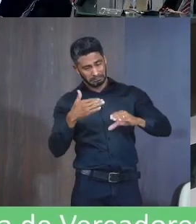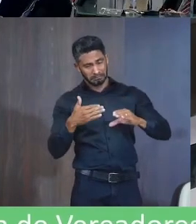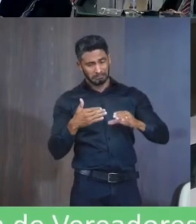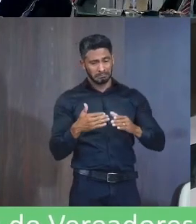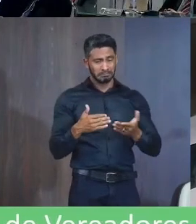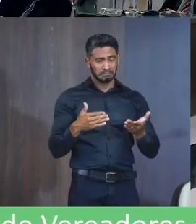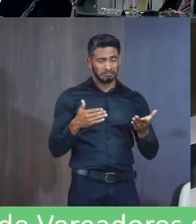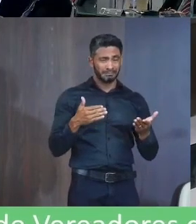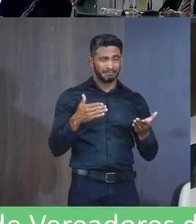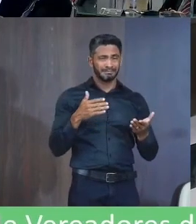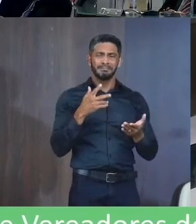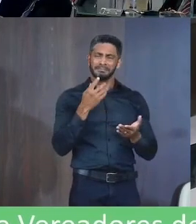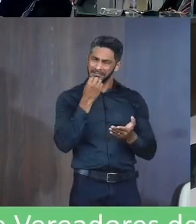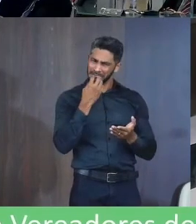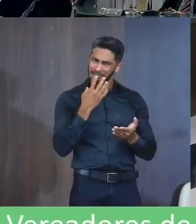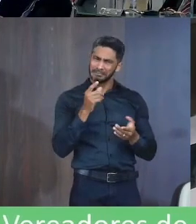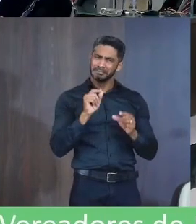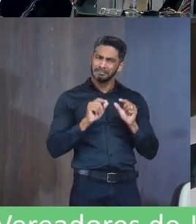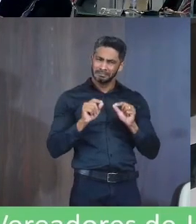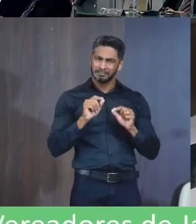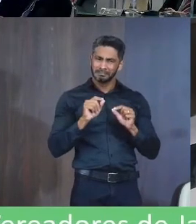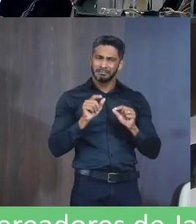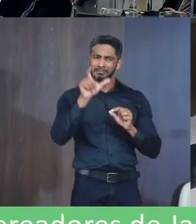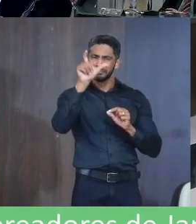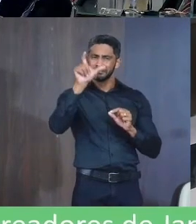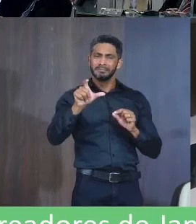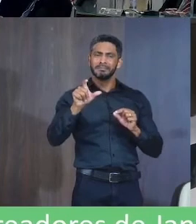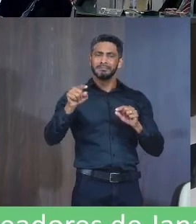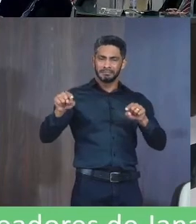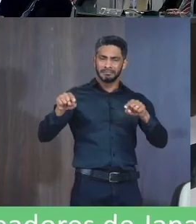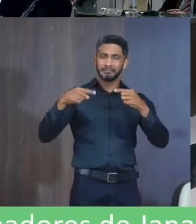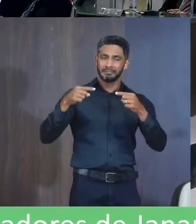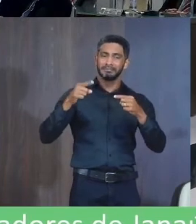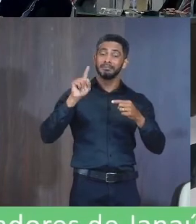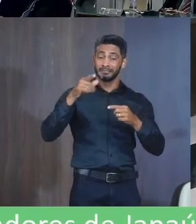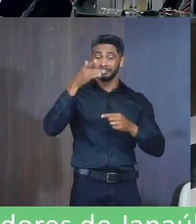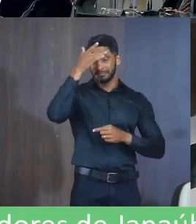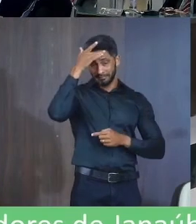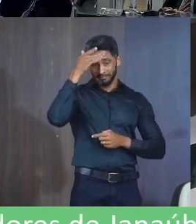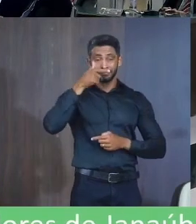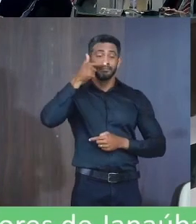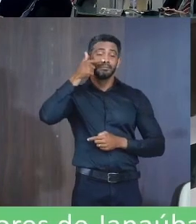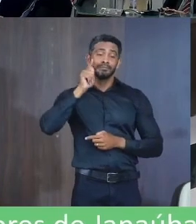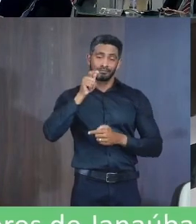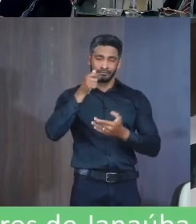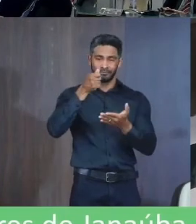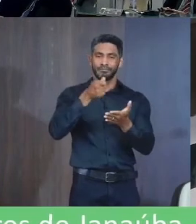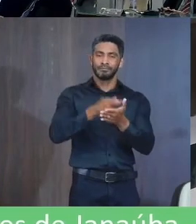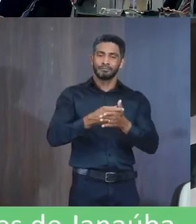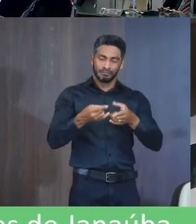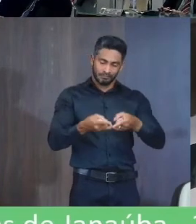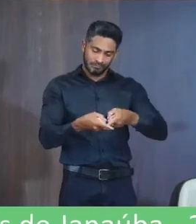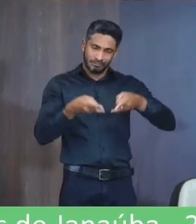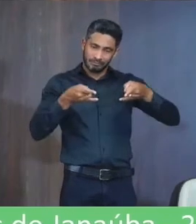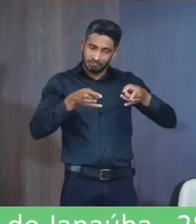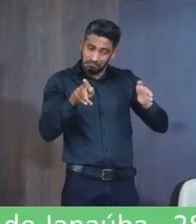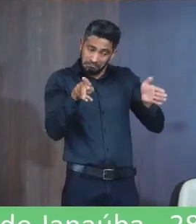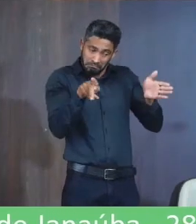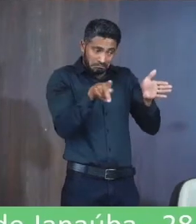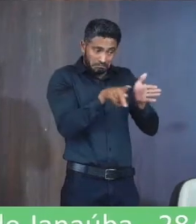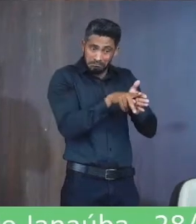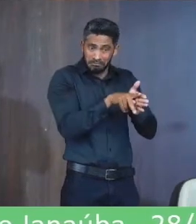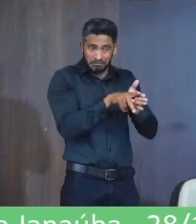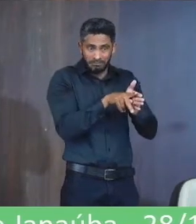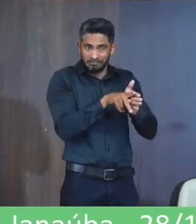E sabe Qual o mais bacana Que quem me criticou Foi aquelas pessoas Que tem condições De comprar o absorvente Para ela mesmo Que eu